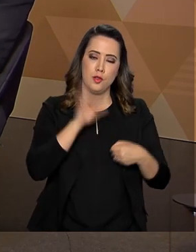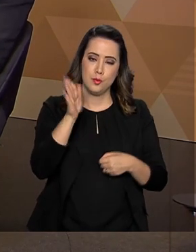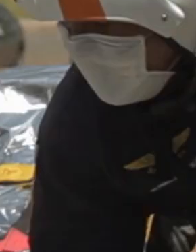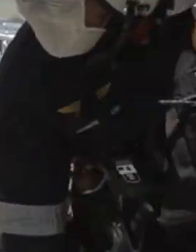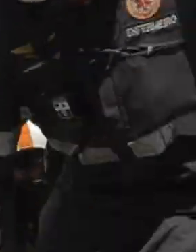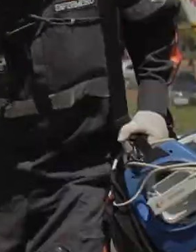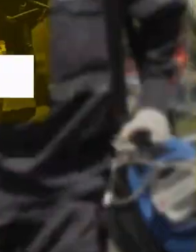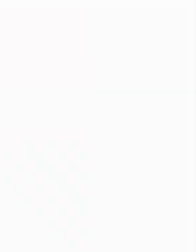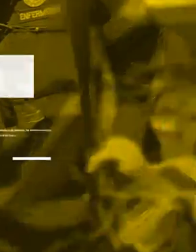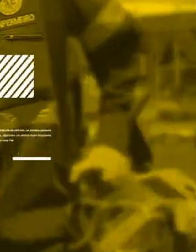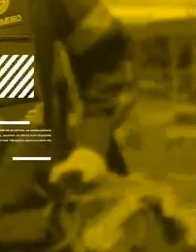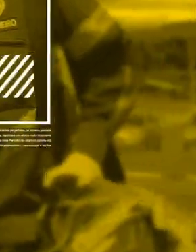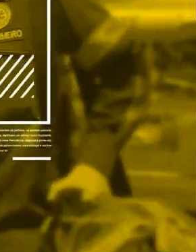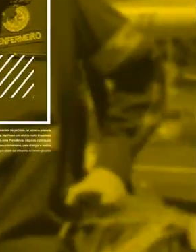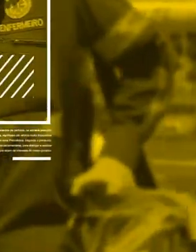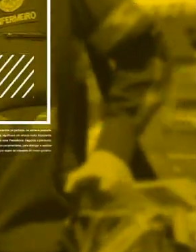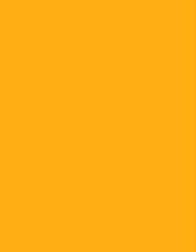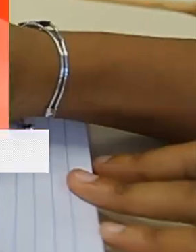já já.